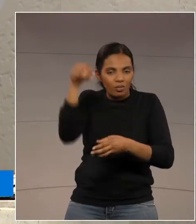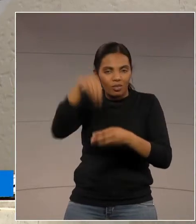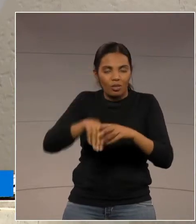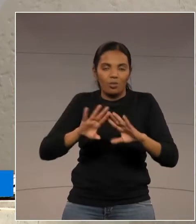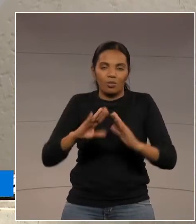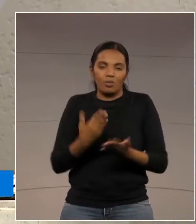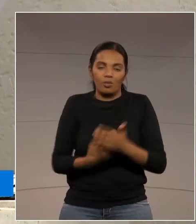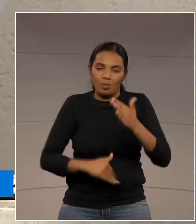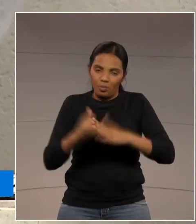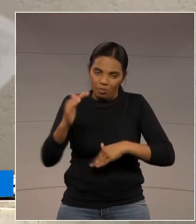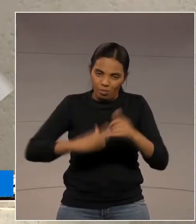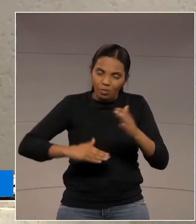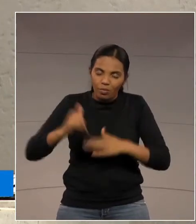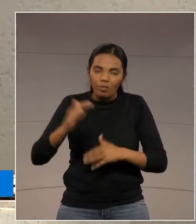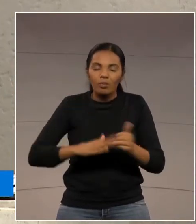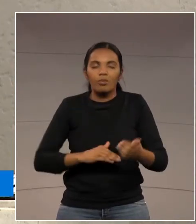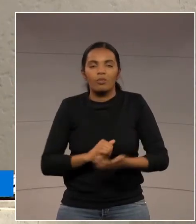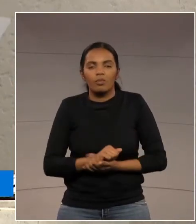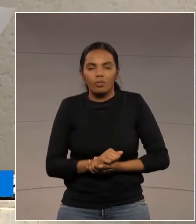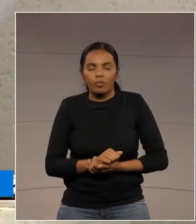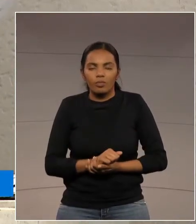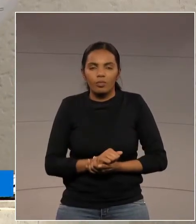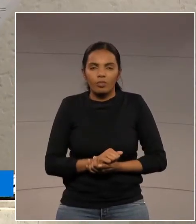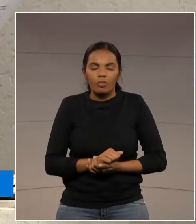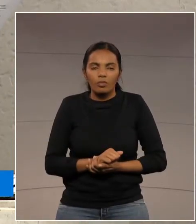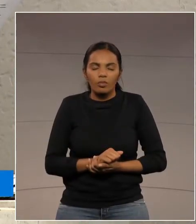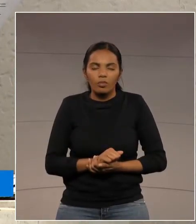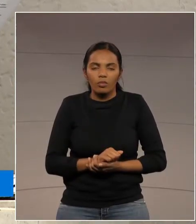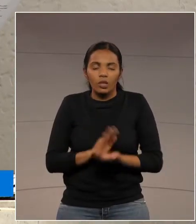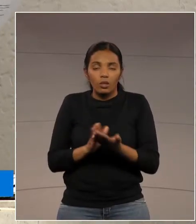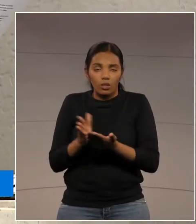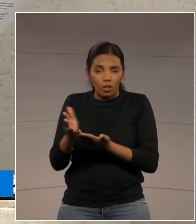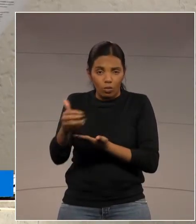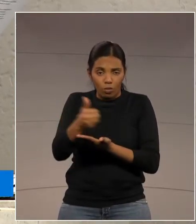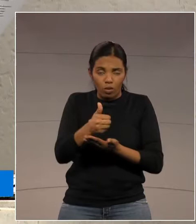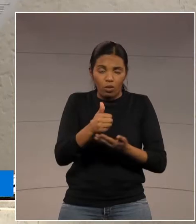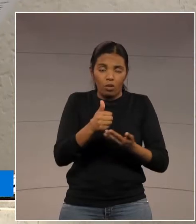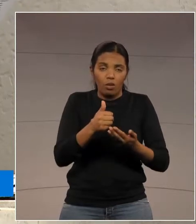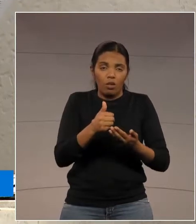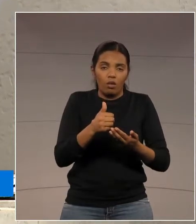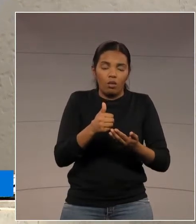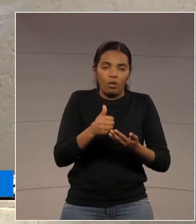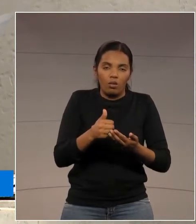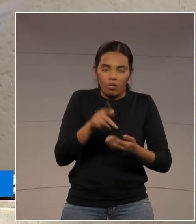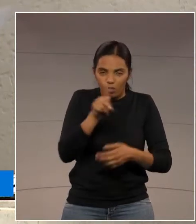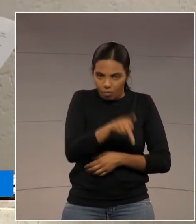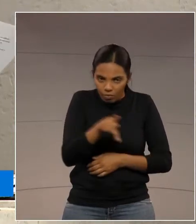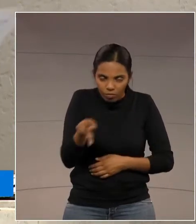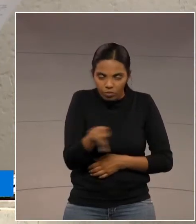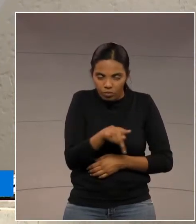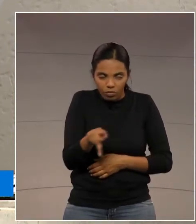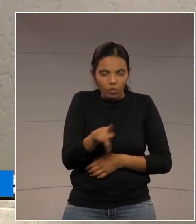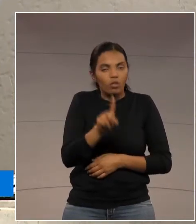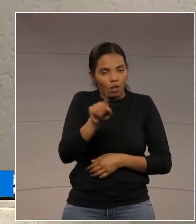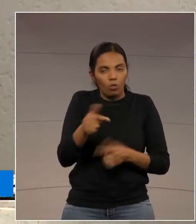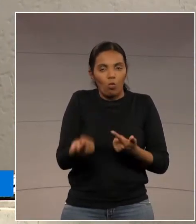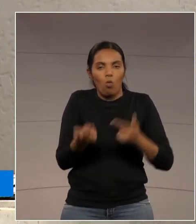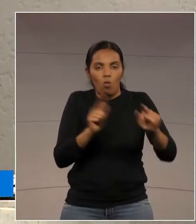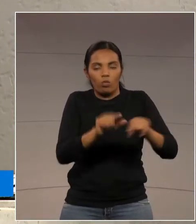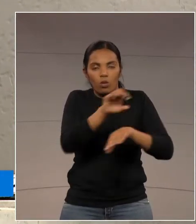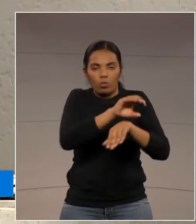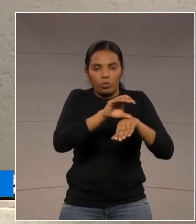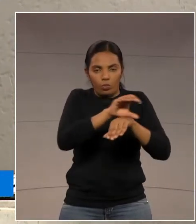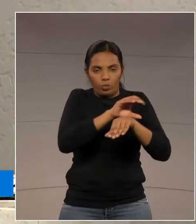e práticas. O cerchamento do exercício docente, portanto, fere a Constituição brasileira